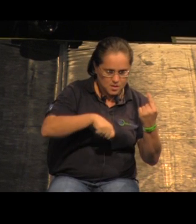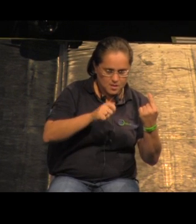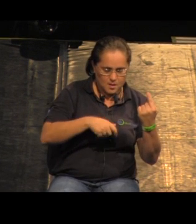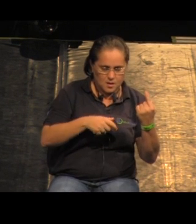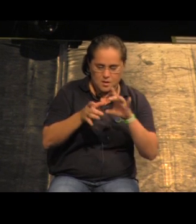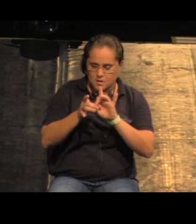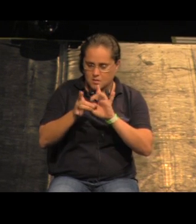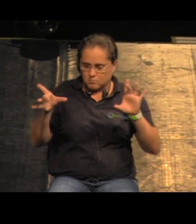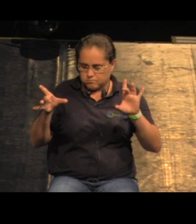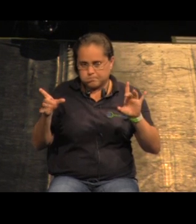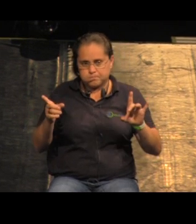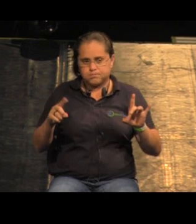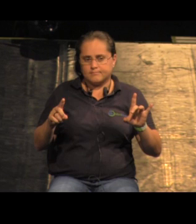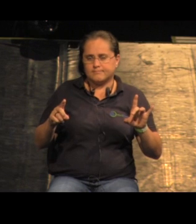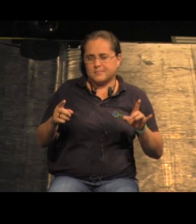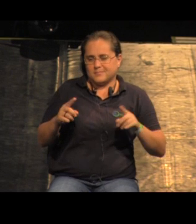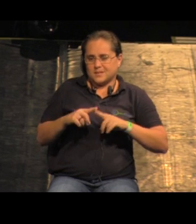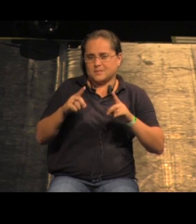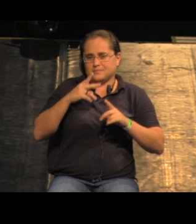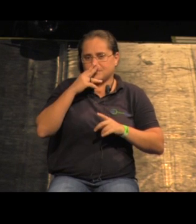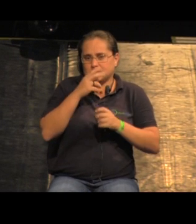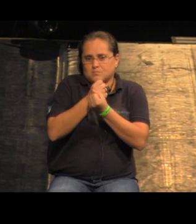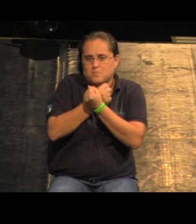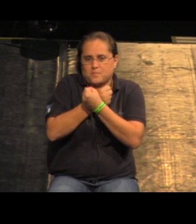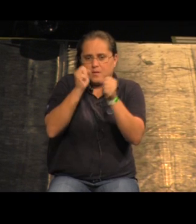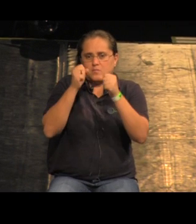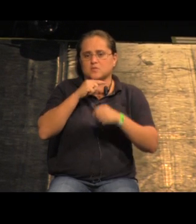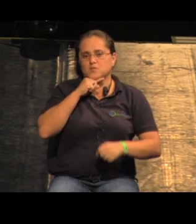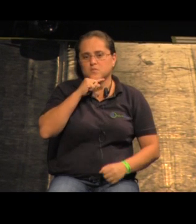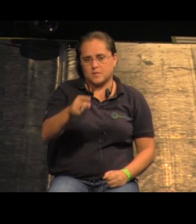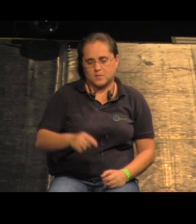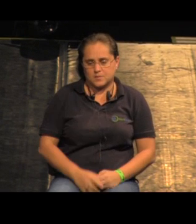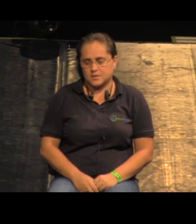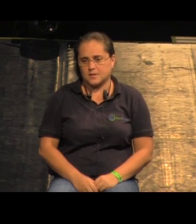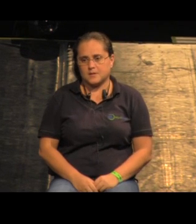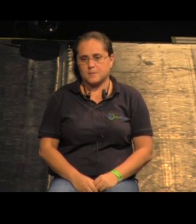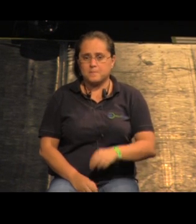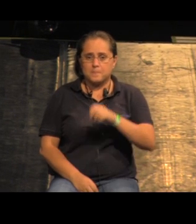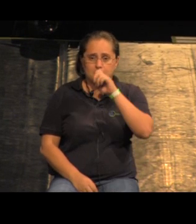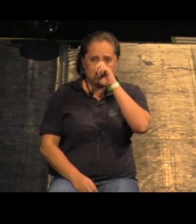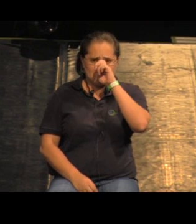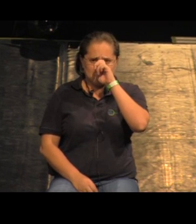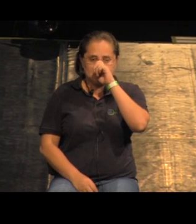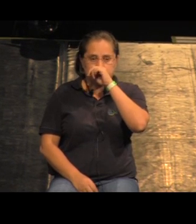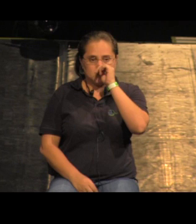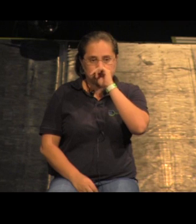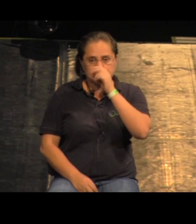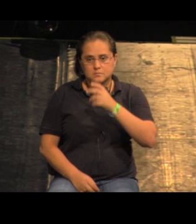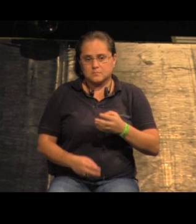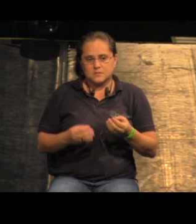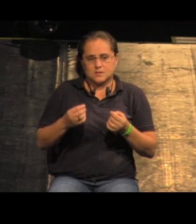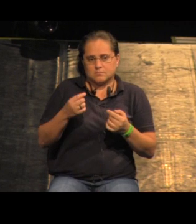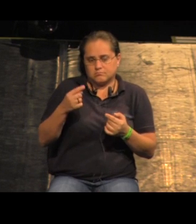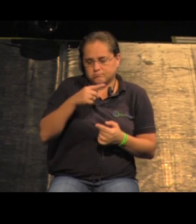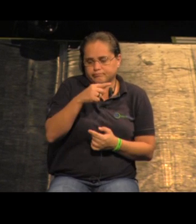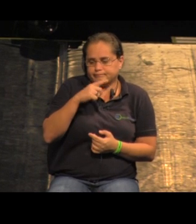real, onde a gente tem cidades que são o polo oposto dessas, são o negativo dela, eles geram externalidades